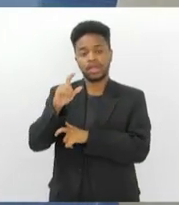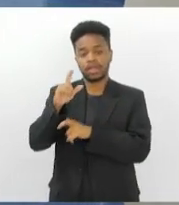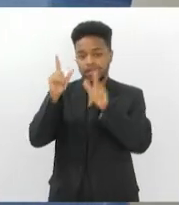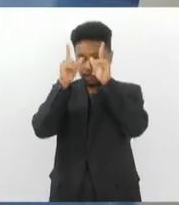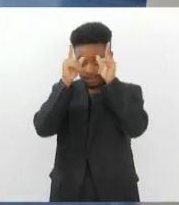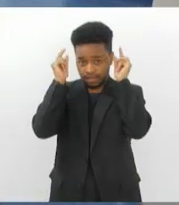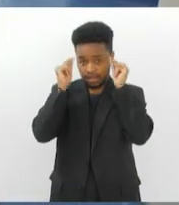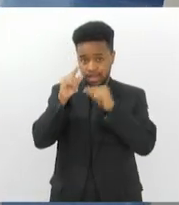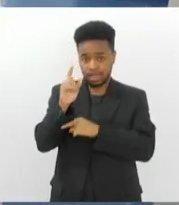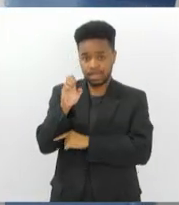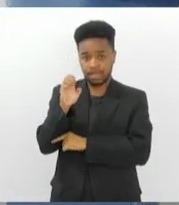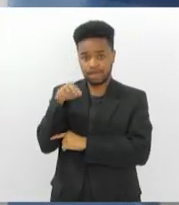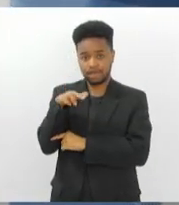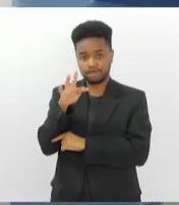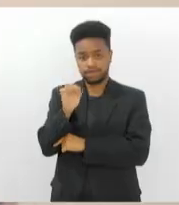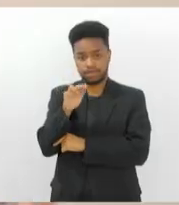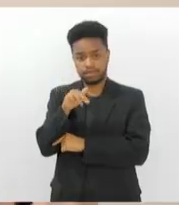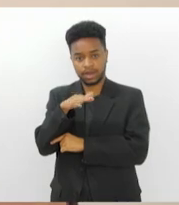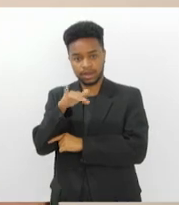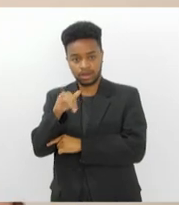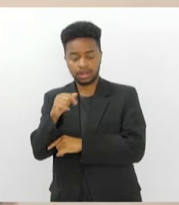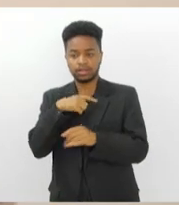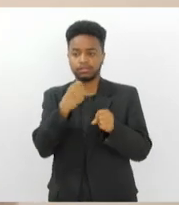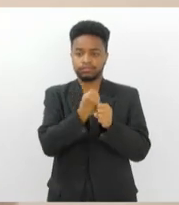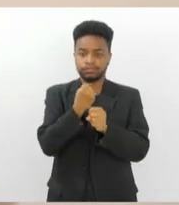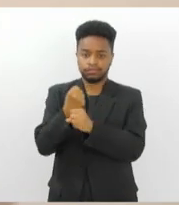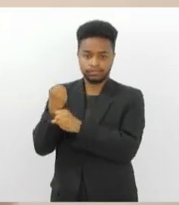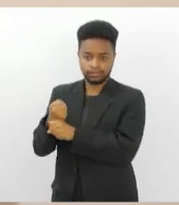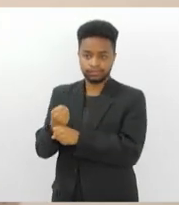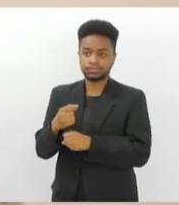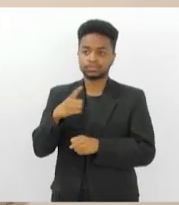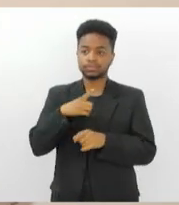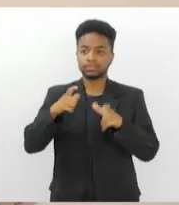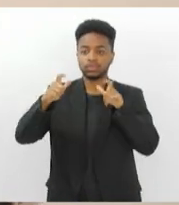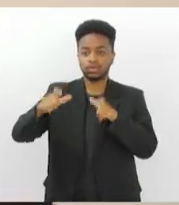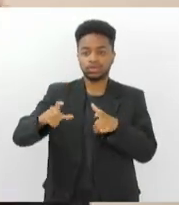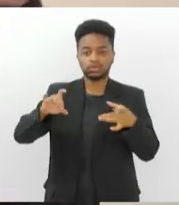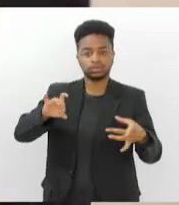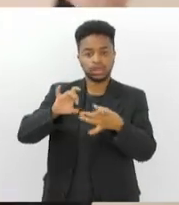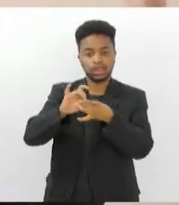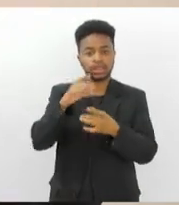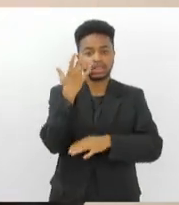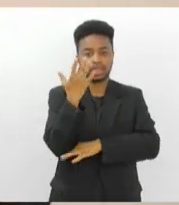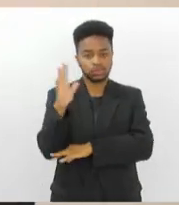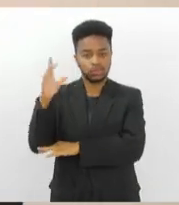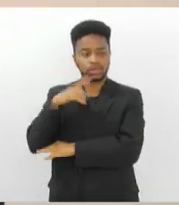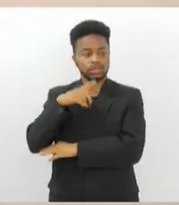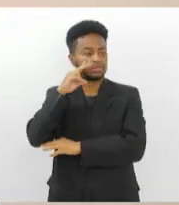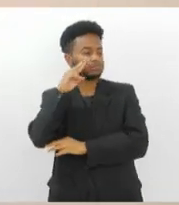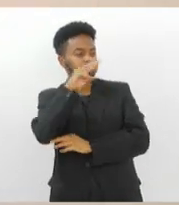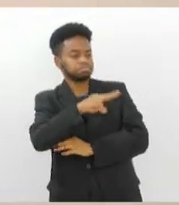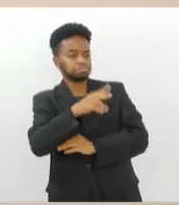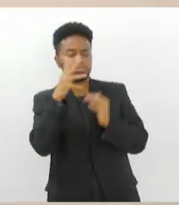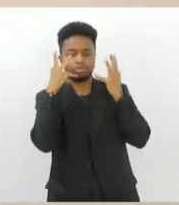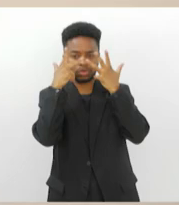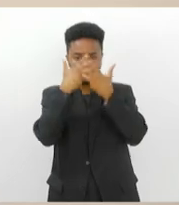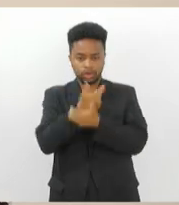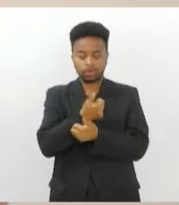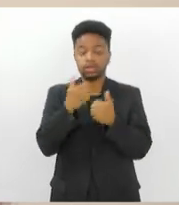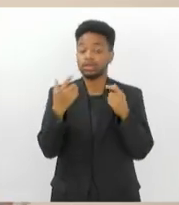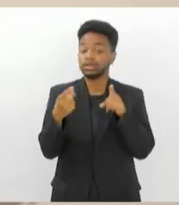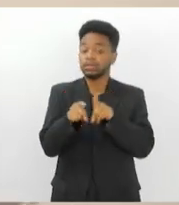passaram por uma ampla reforma. Dá uma ambiência, inclusive, de interlocução com a natureza, com o visual que a gente tem no entorno. Então, é uma